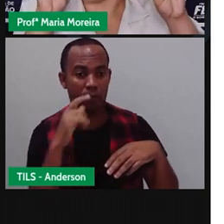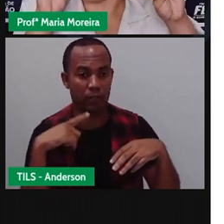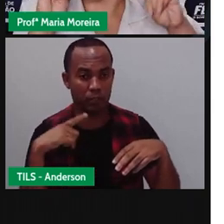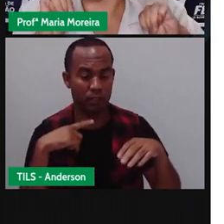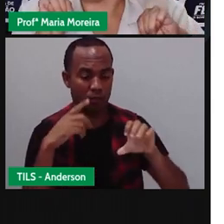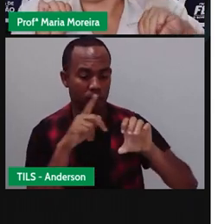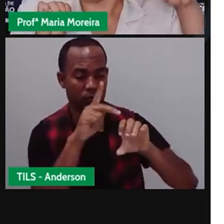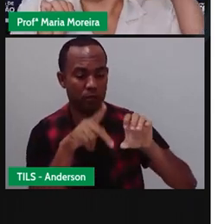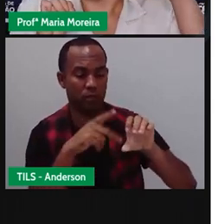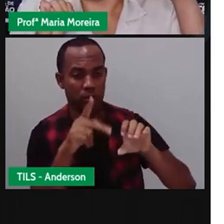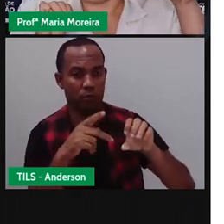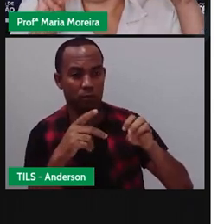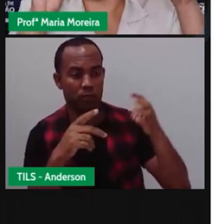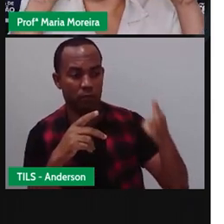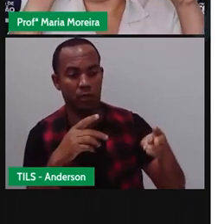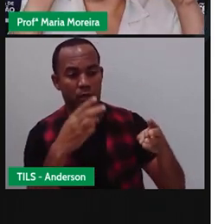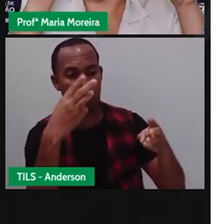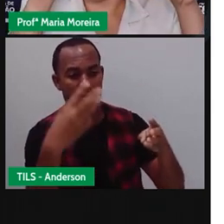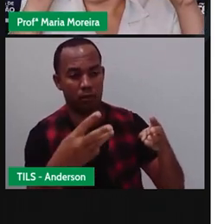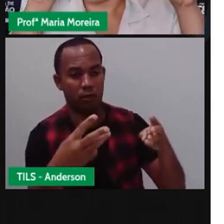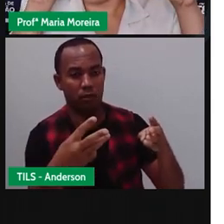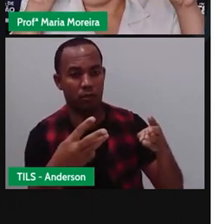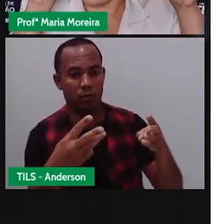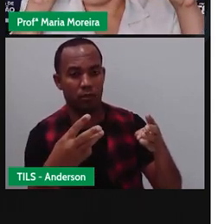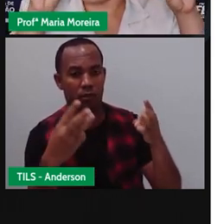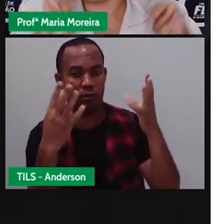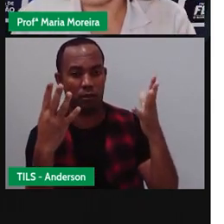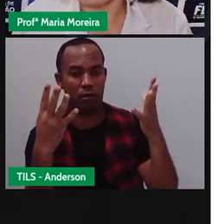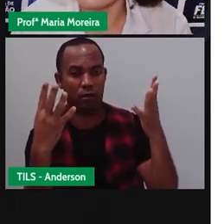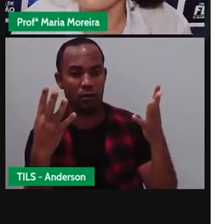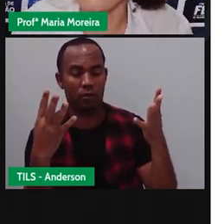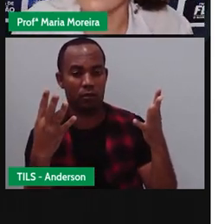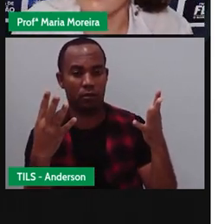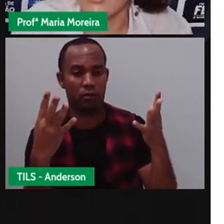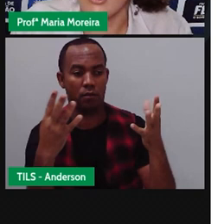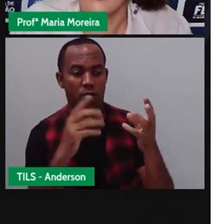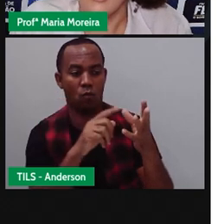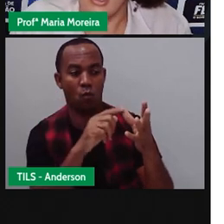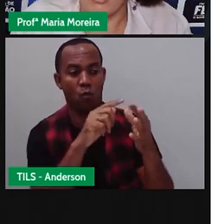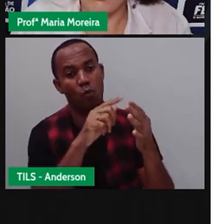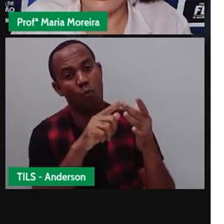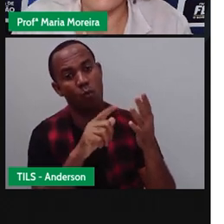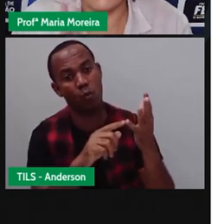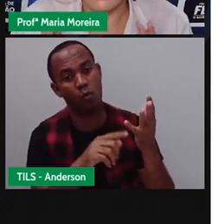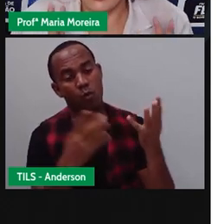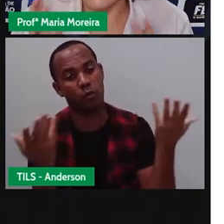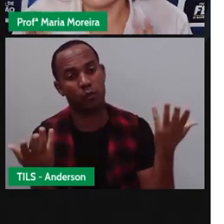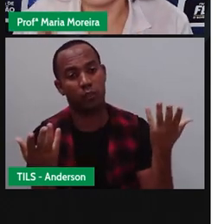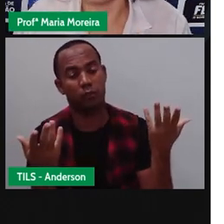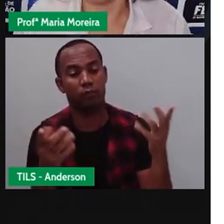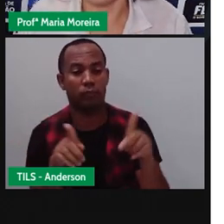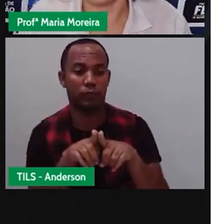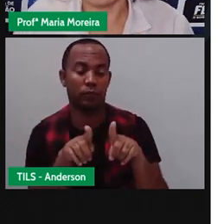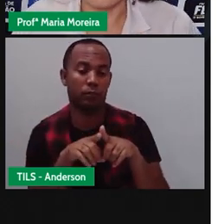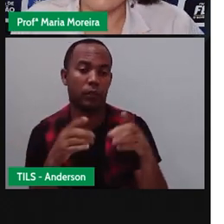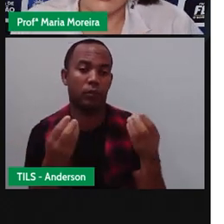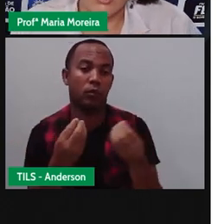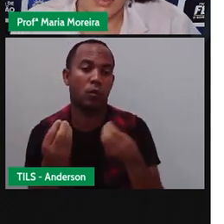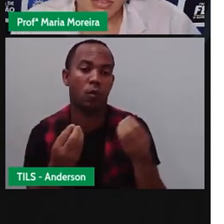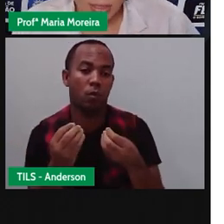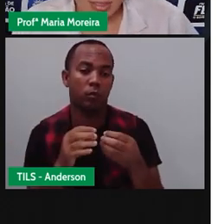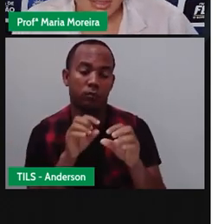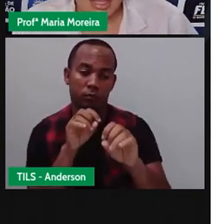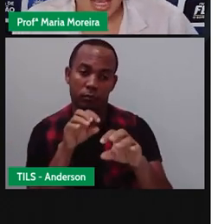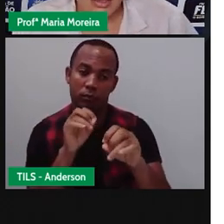pneus, eu vou fazer o quê? Três vezes? Três. E aí eu preciso fazer o quê? A continha naquele cálculo lá que a Pró